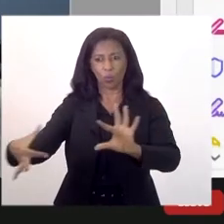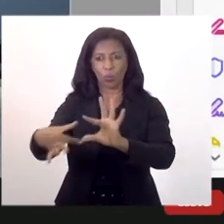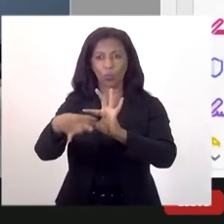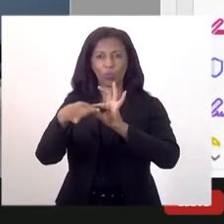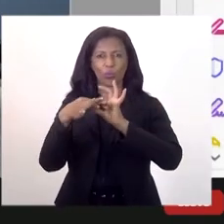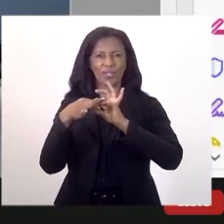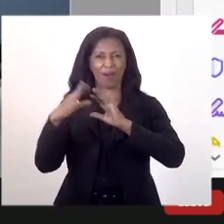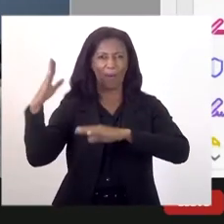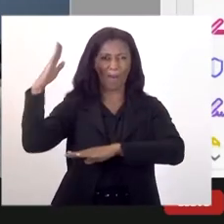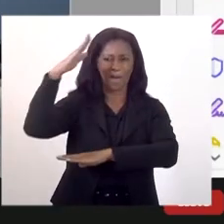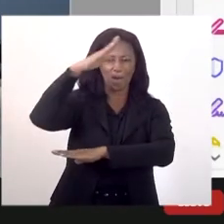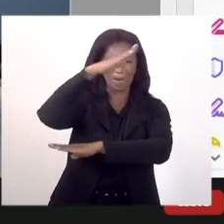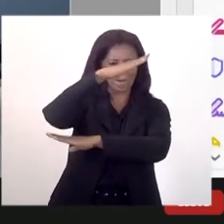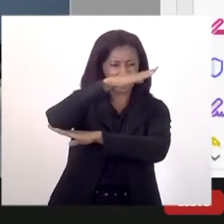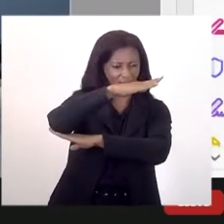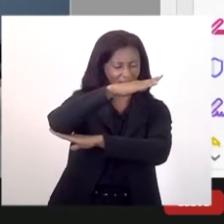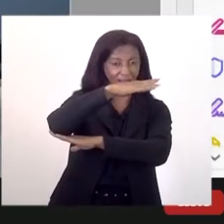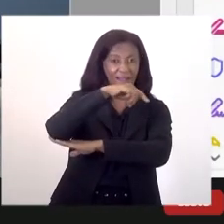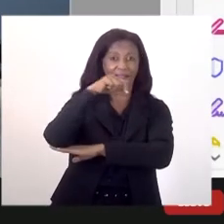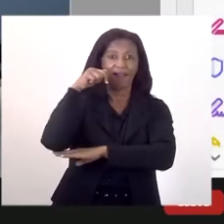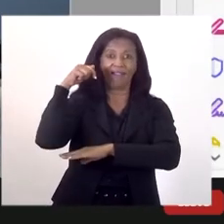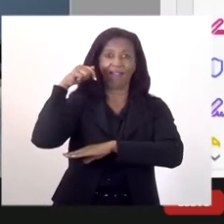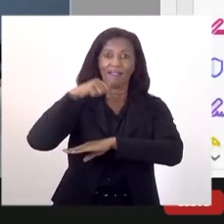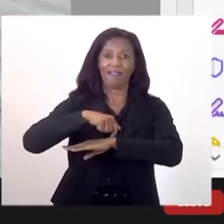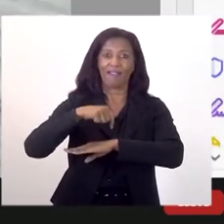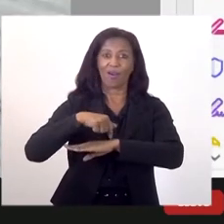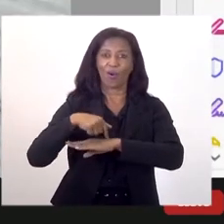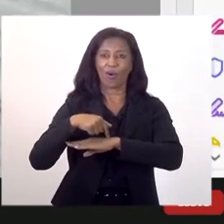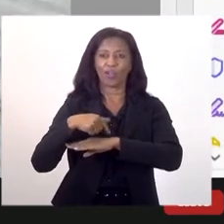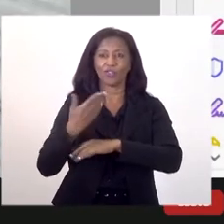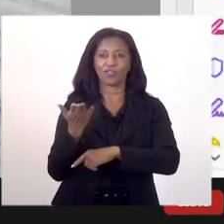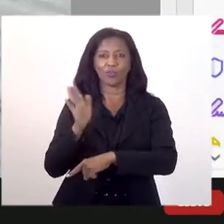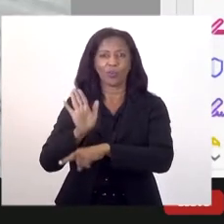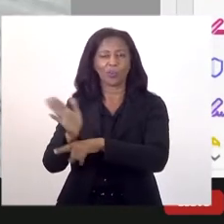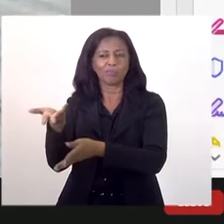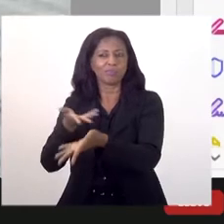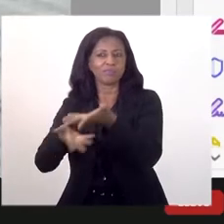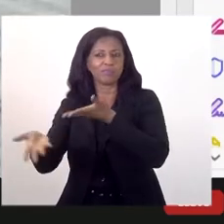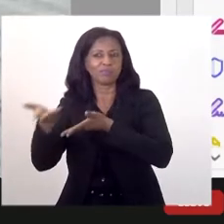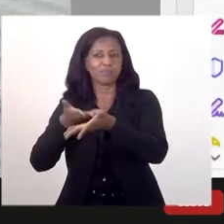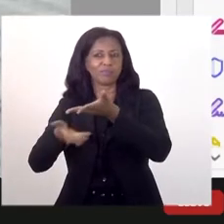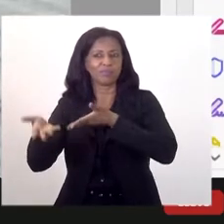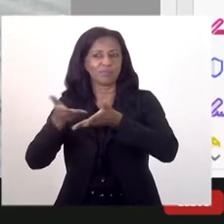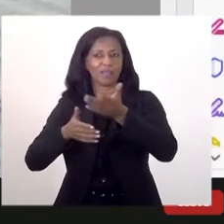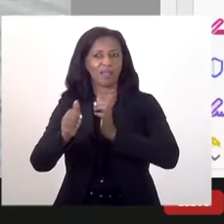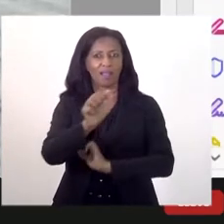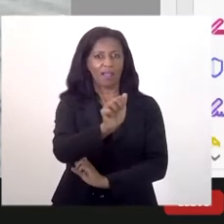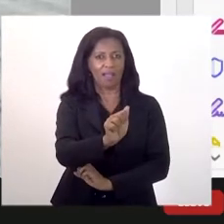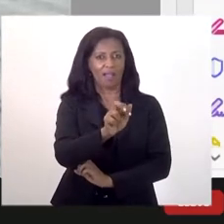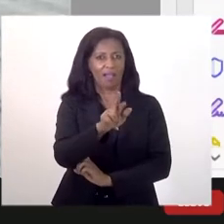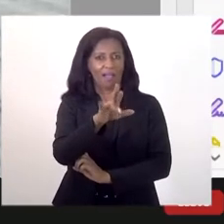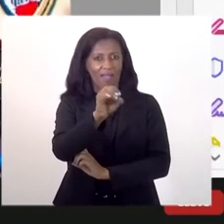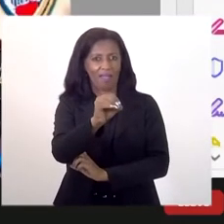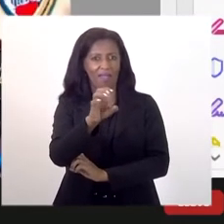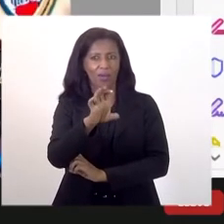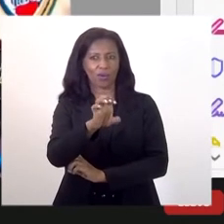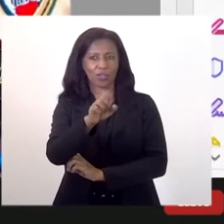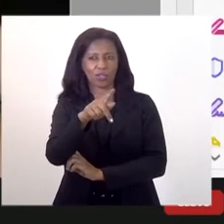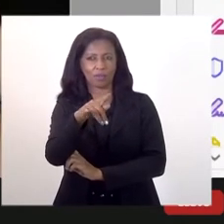relacionamento. E aí, falar de investimentos em inteligência artificial, aeroespacial, que hoje já existe no Rio de Janeiro,